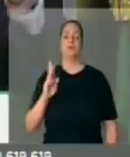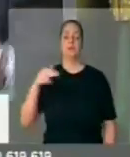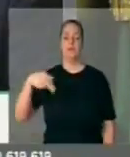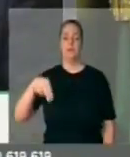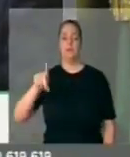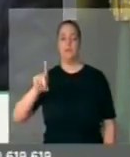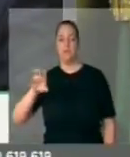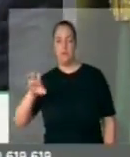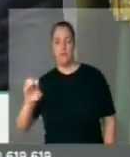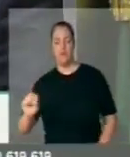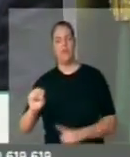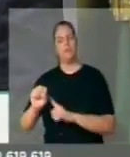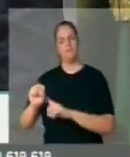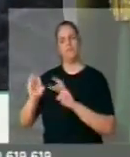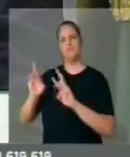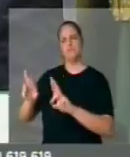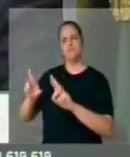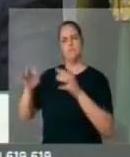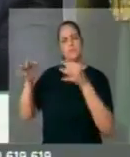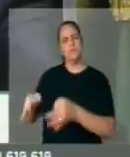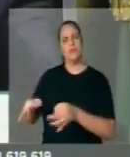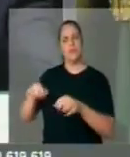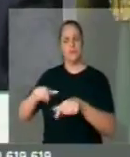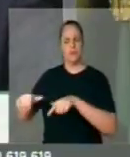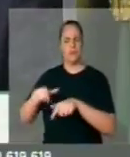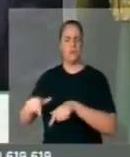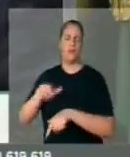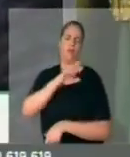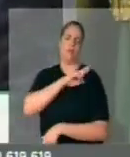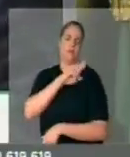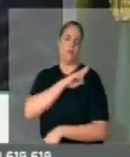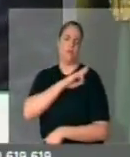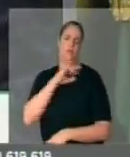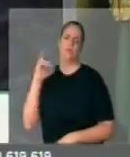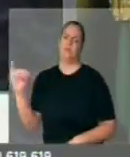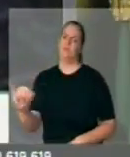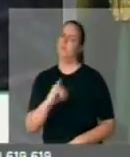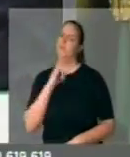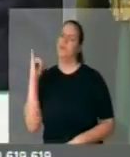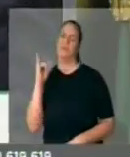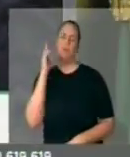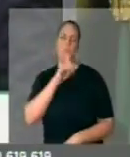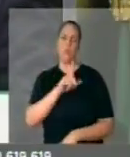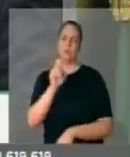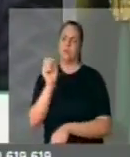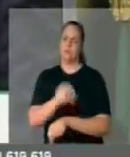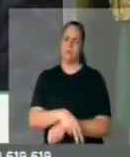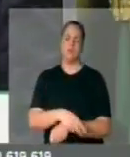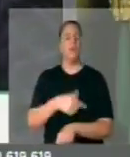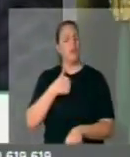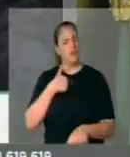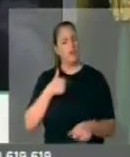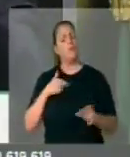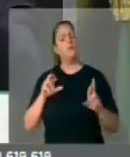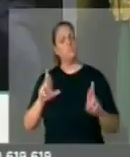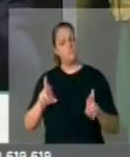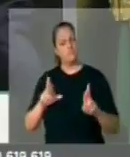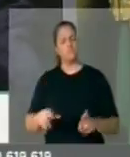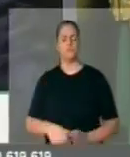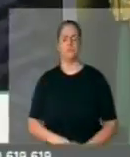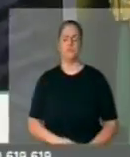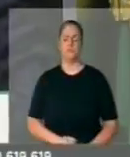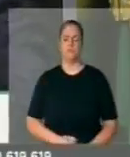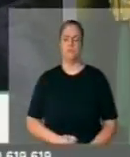espero que cumpra sua missão, que é uma missão importante para a geração de empregos. E eu espero. O presidente